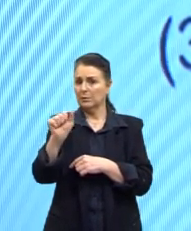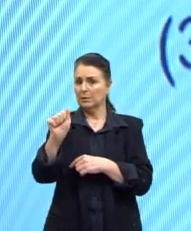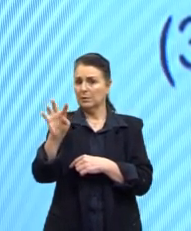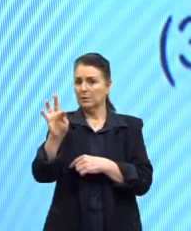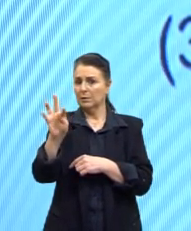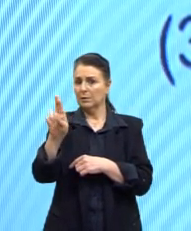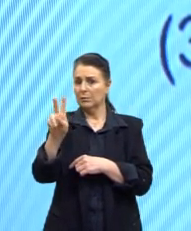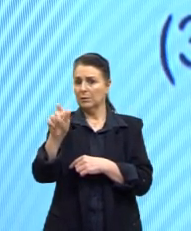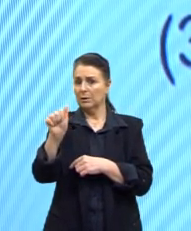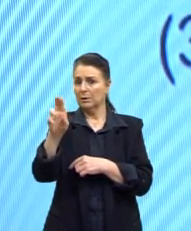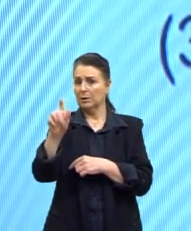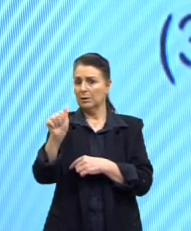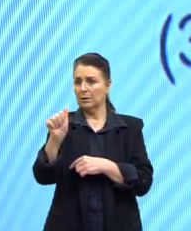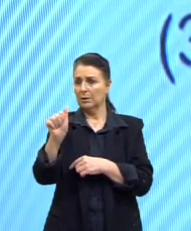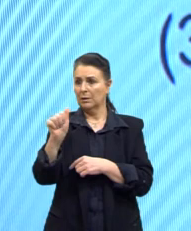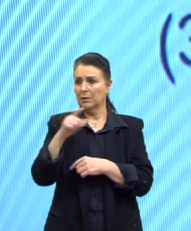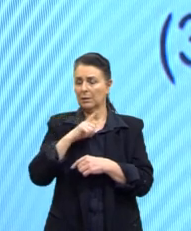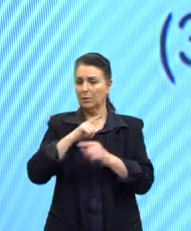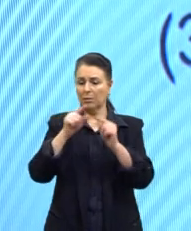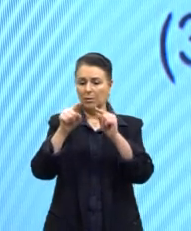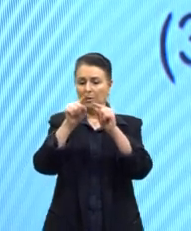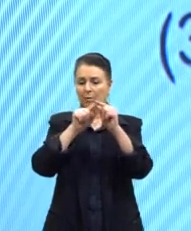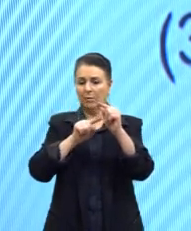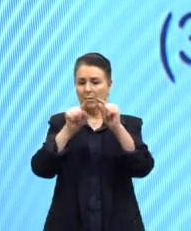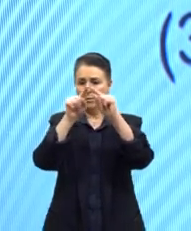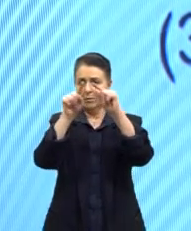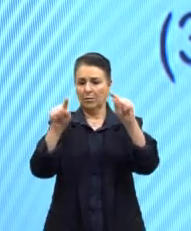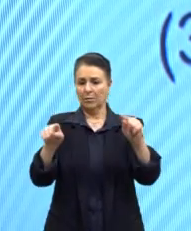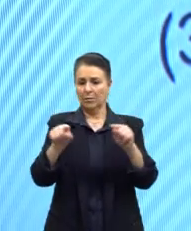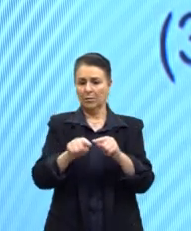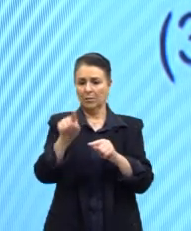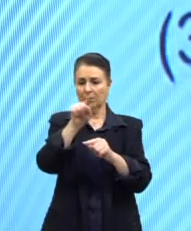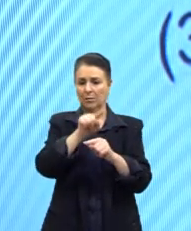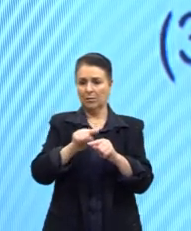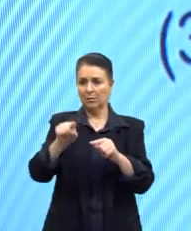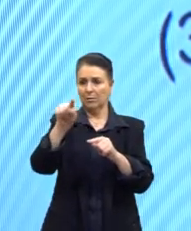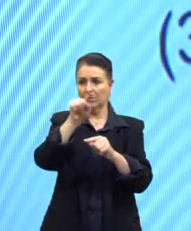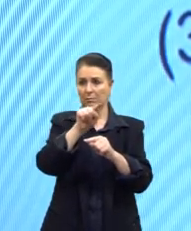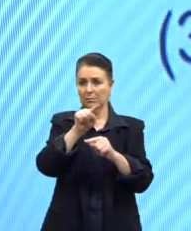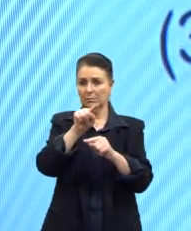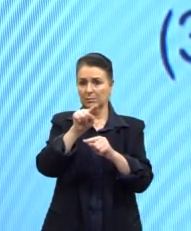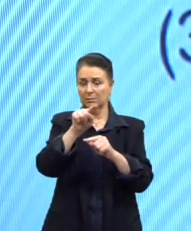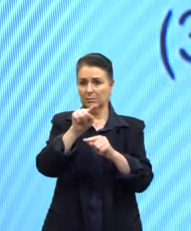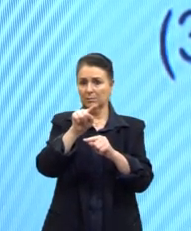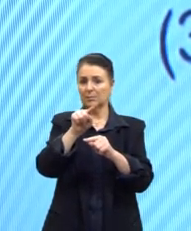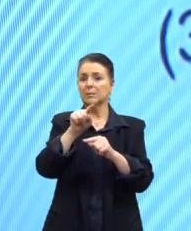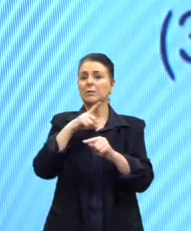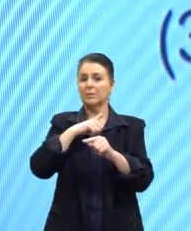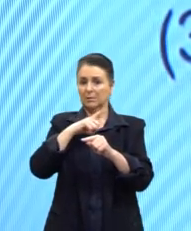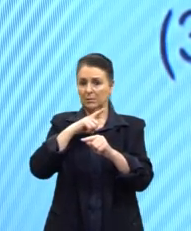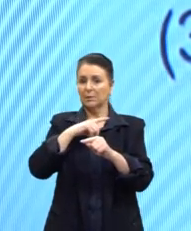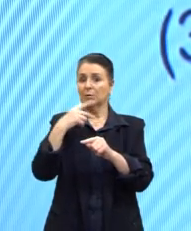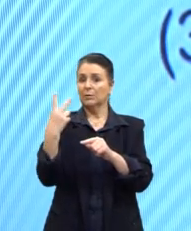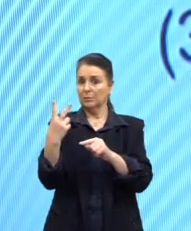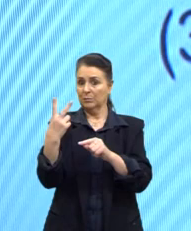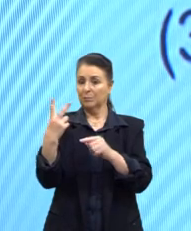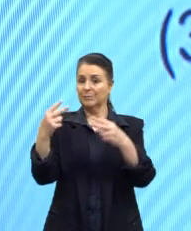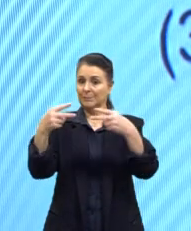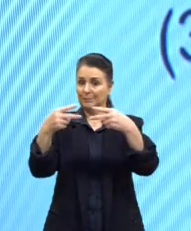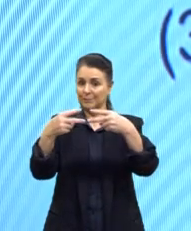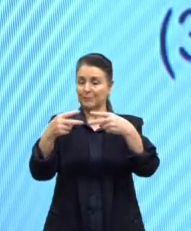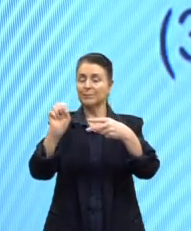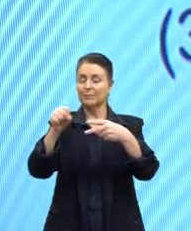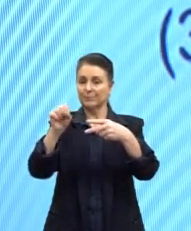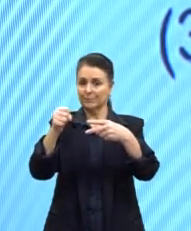apresenta esse círculo aqui, quer dizer que eu tenho conjugadas, alternadas. Eu vou ter uma dupla ligação, outra dupla ligação, outra dupla ligação. Então,